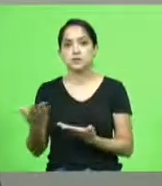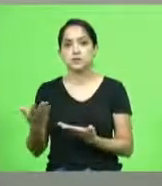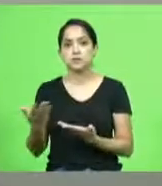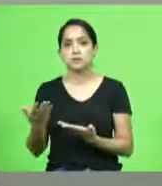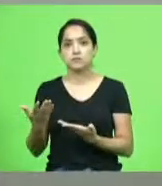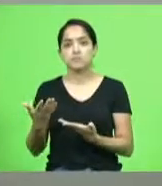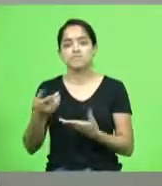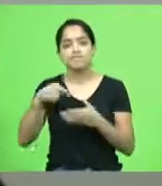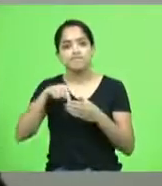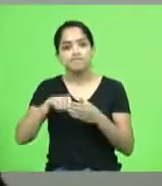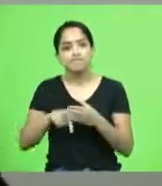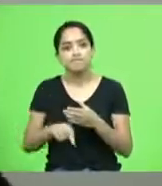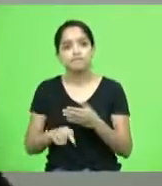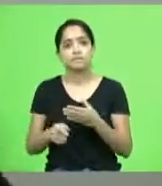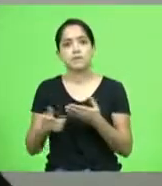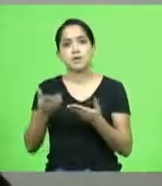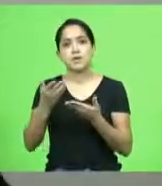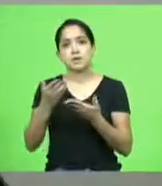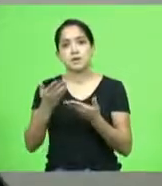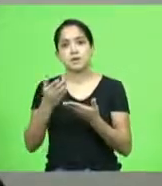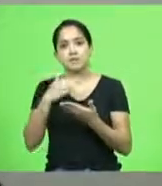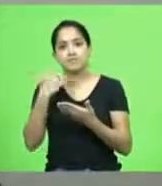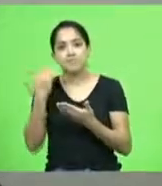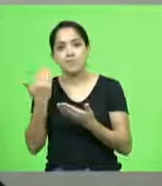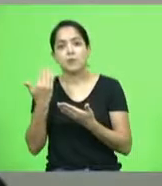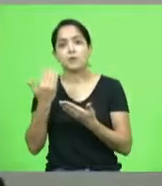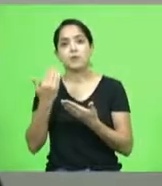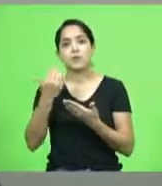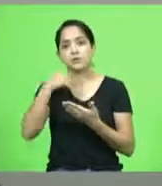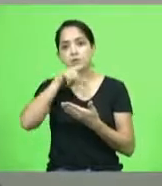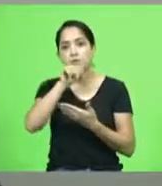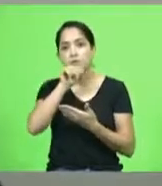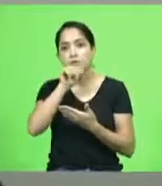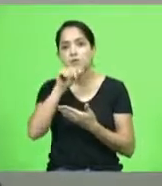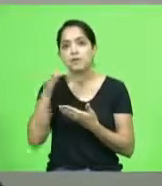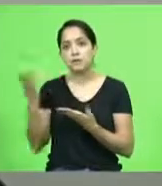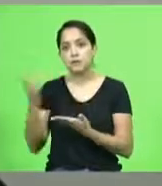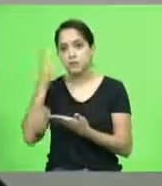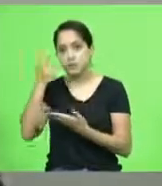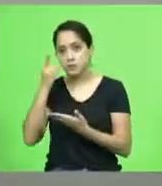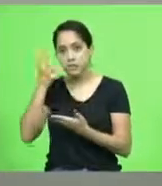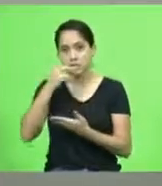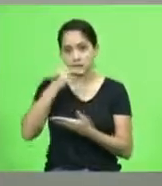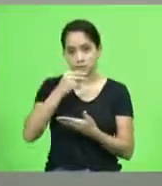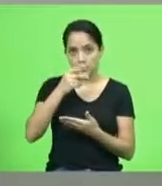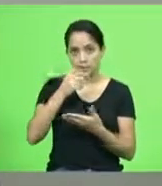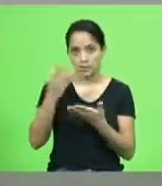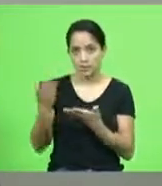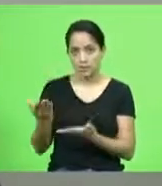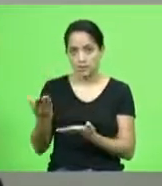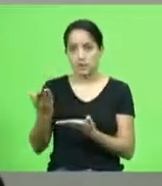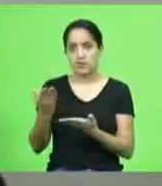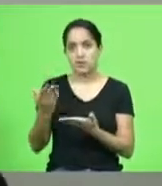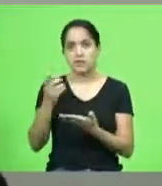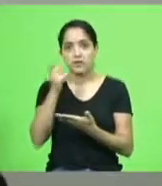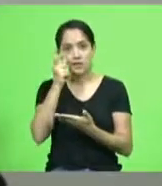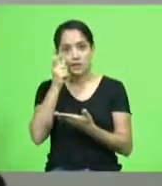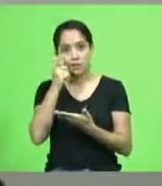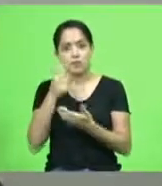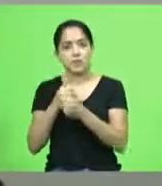profundos em relação à perda da mãe deputado Kennedy eu acompanhei nós acompanhamos quem acompanha ele no Instagram